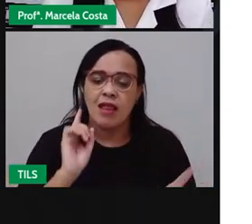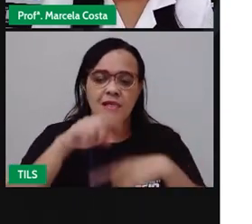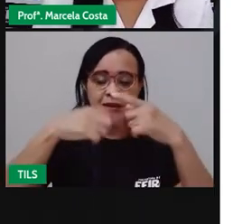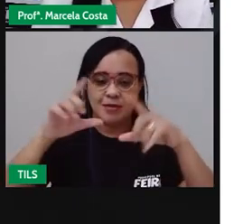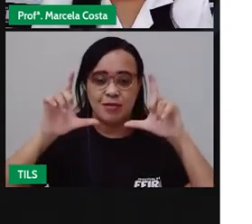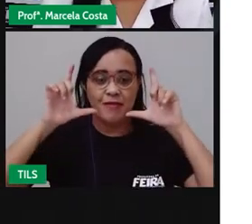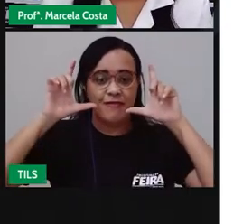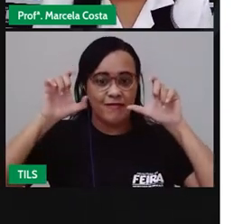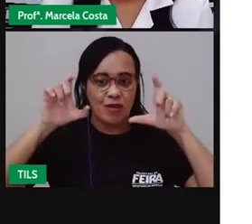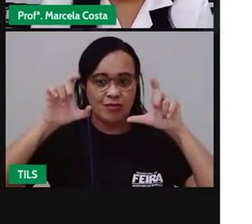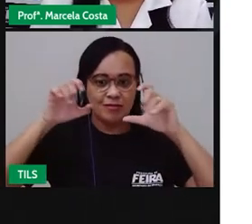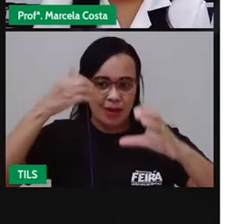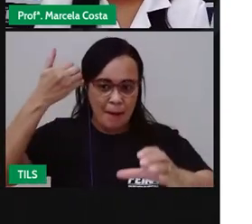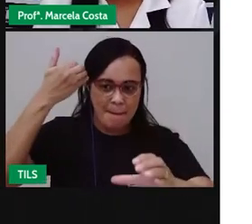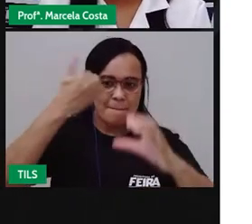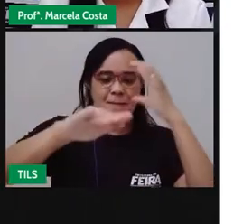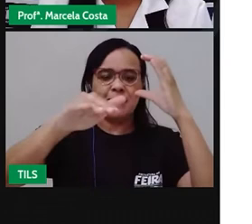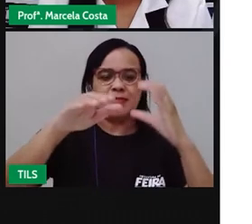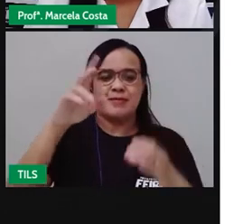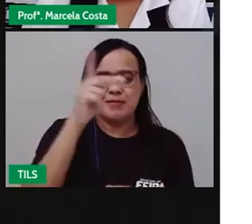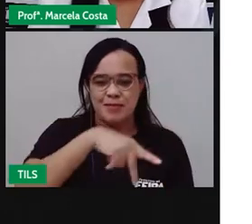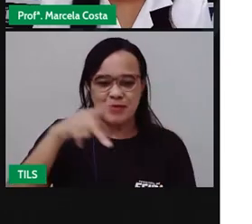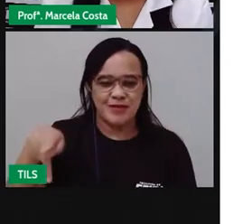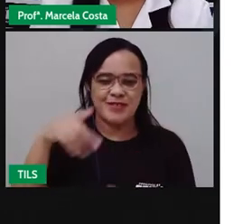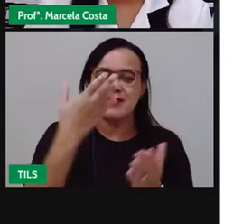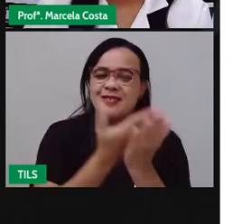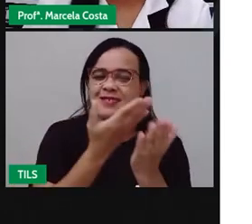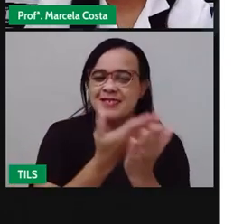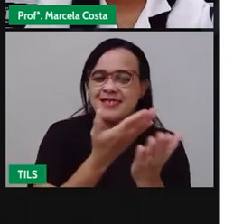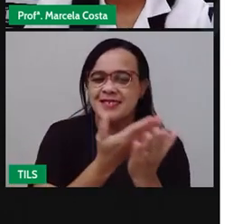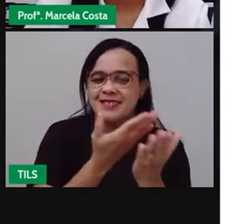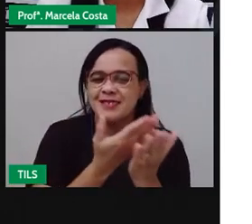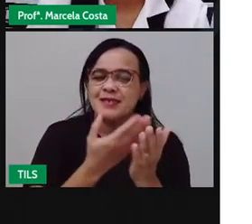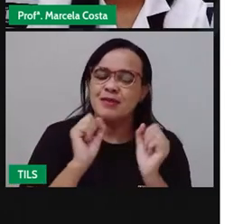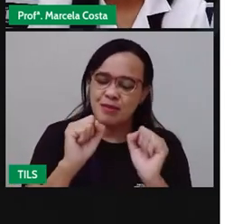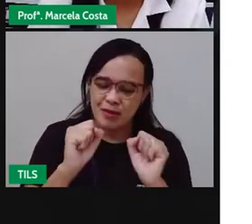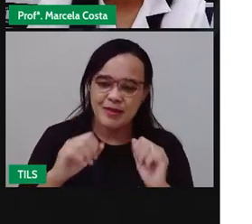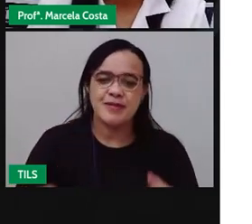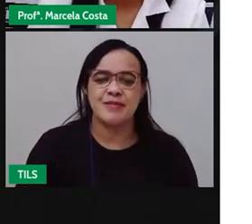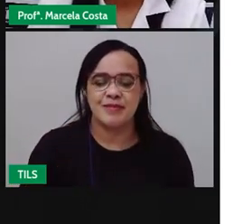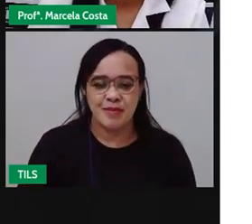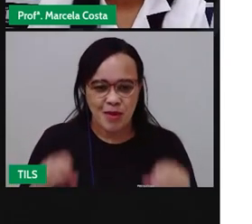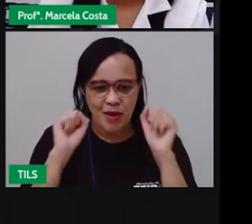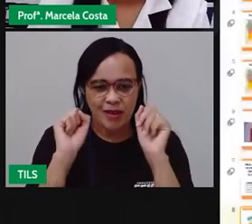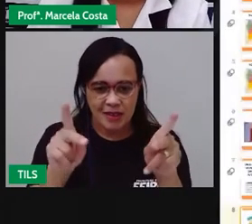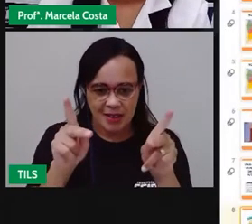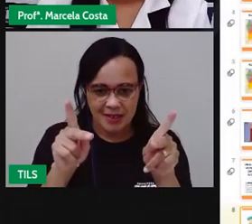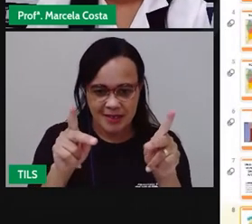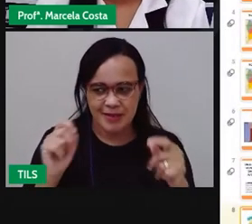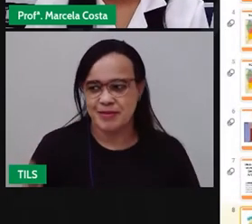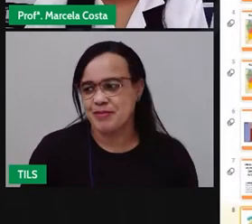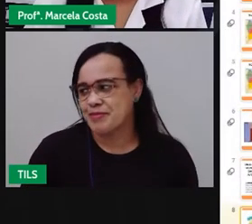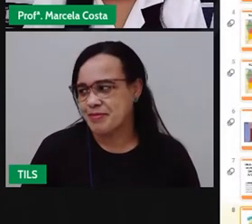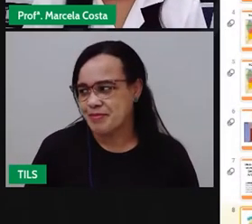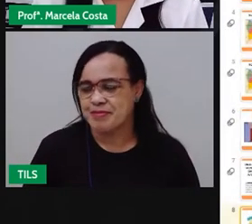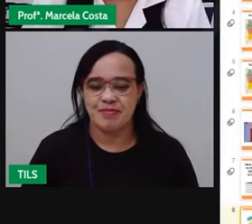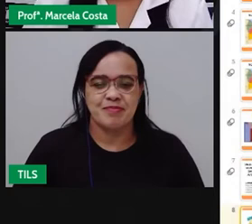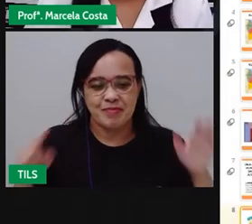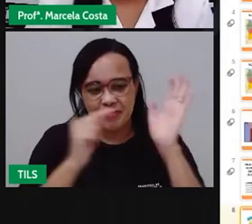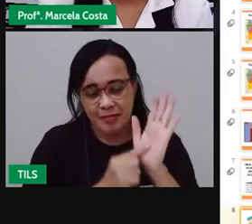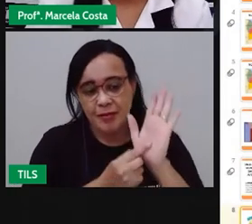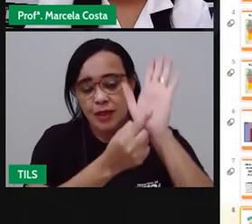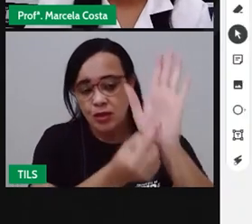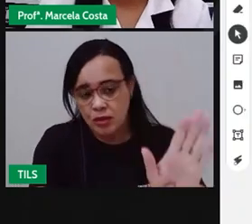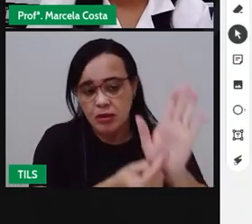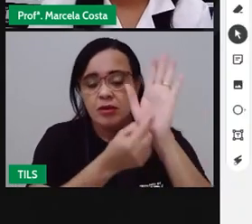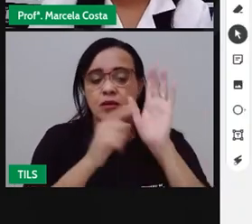tirar uma foto e compartilhar com a professora da sua escola. Aí aproveita a sua turma, tá bom? Vou mostrar como você